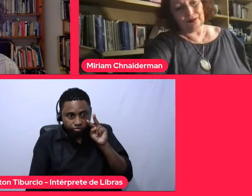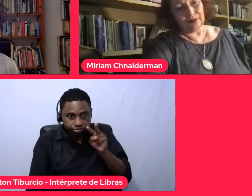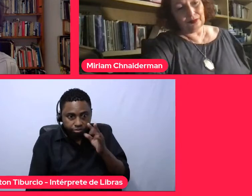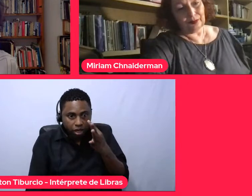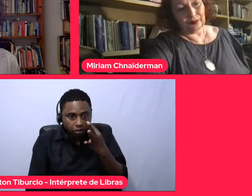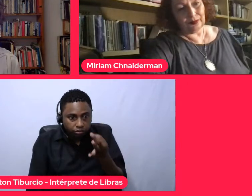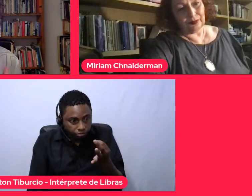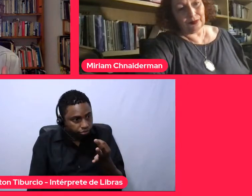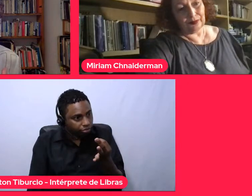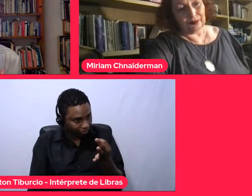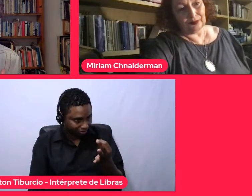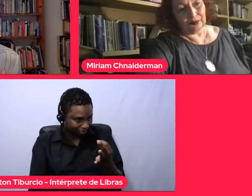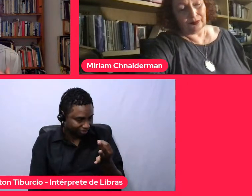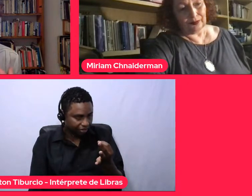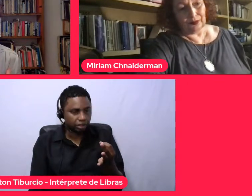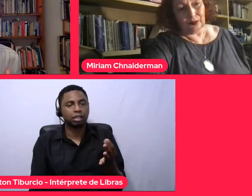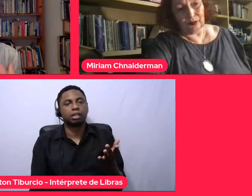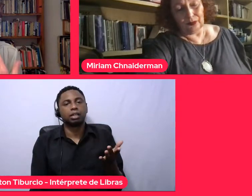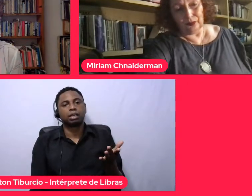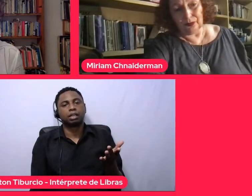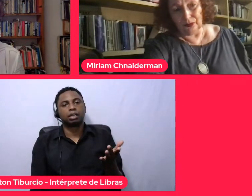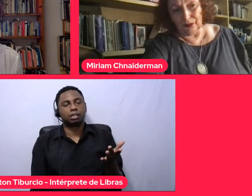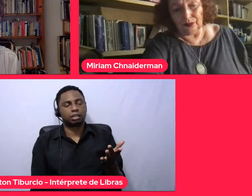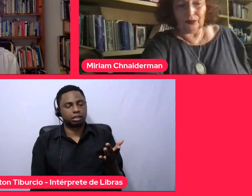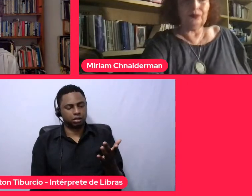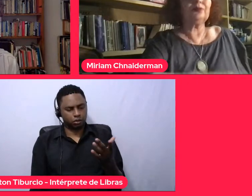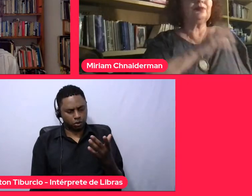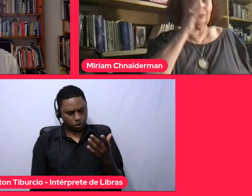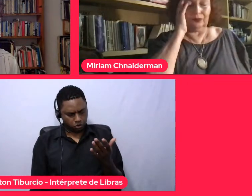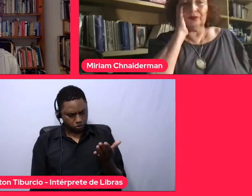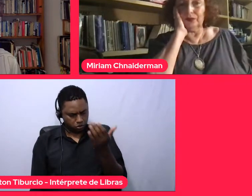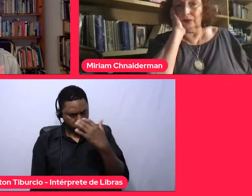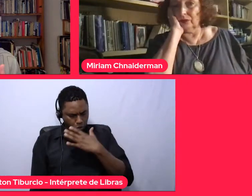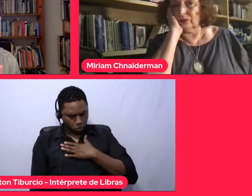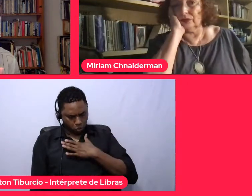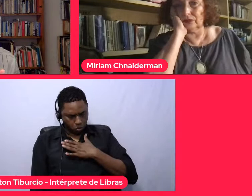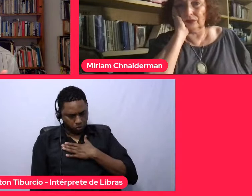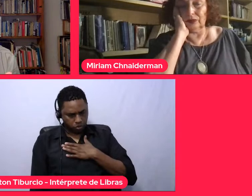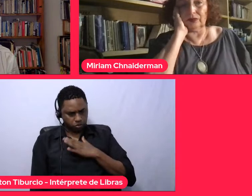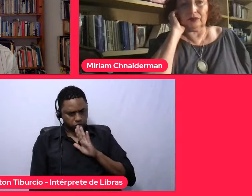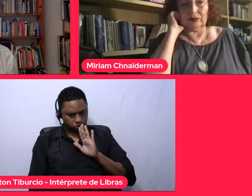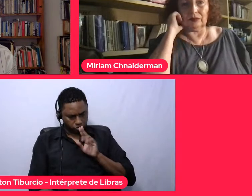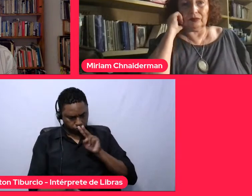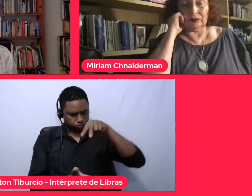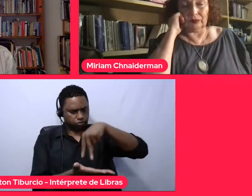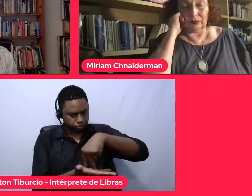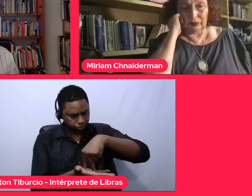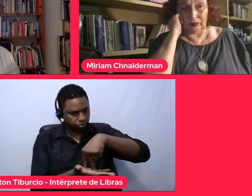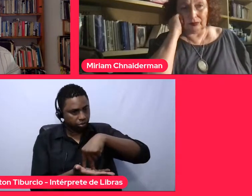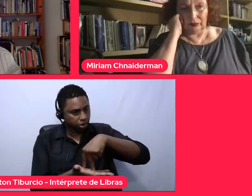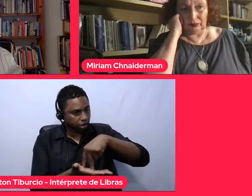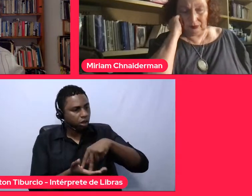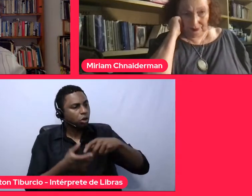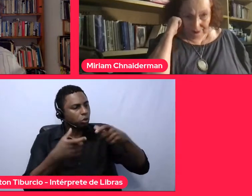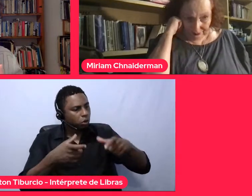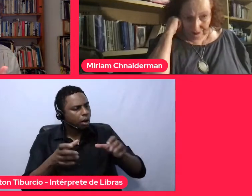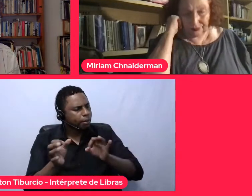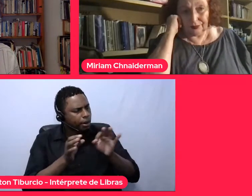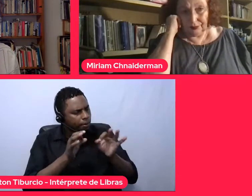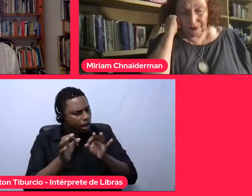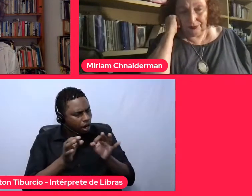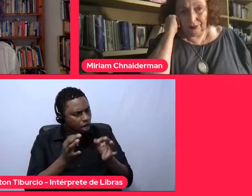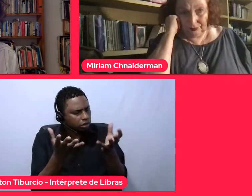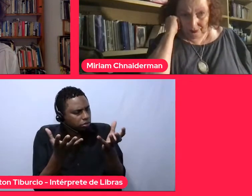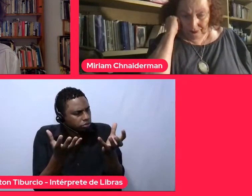é você estar dentro, o seu corpo inteiro está dentro de um espaço que é um espaço preparado para te receber, é um